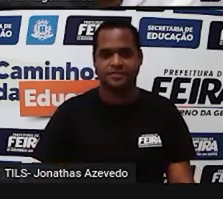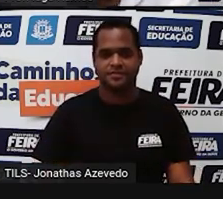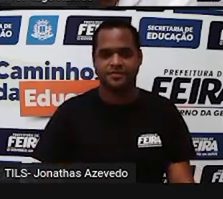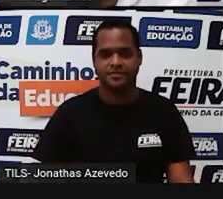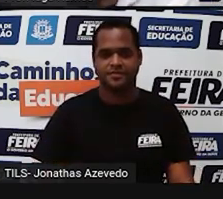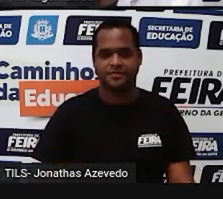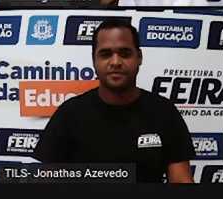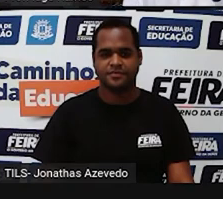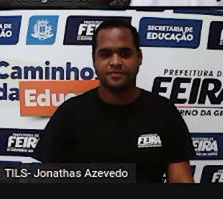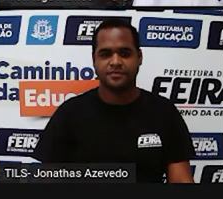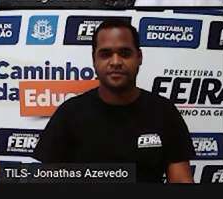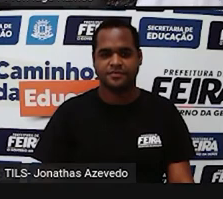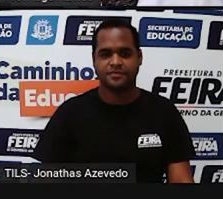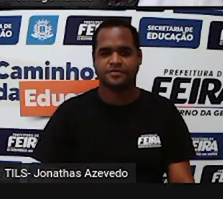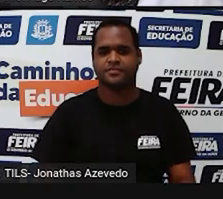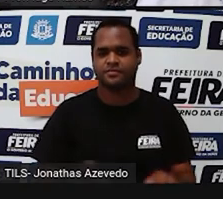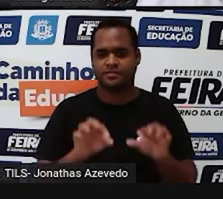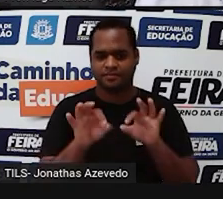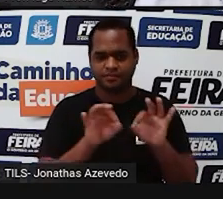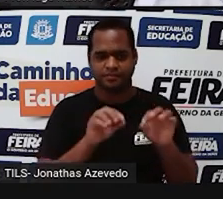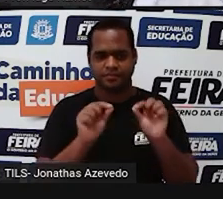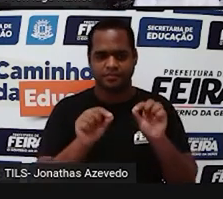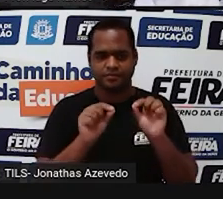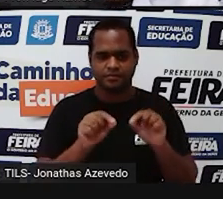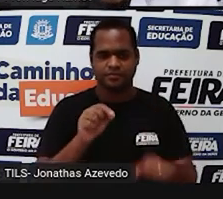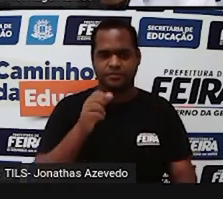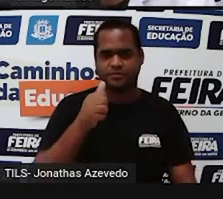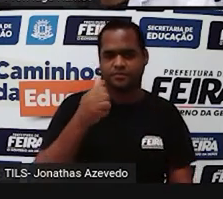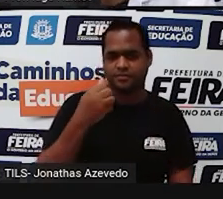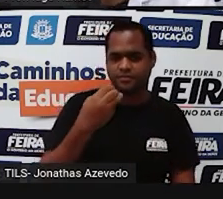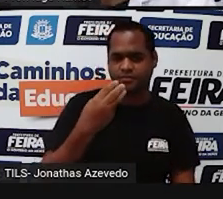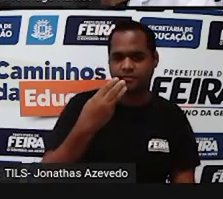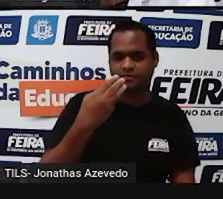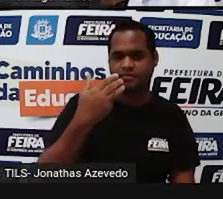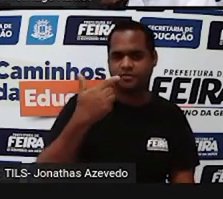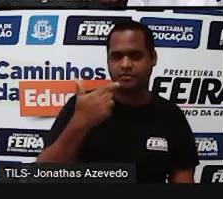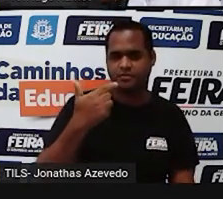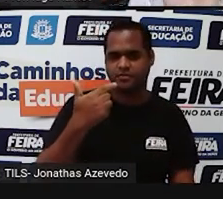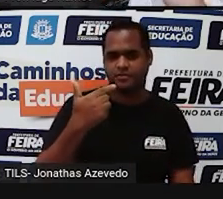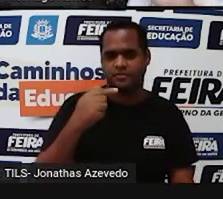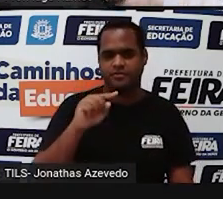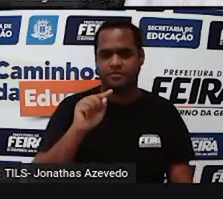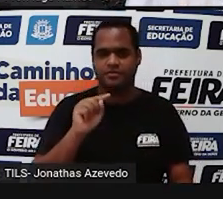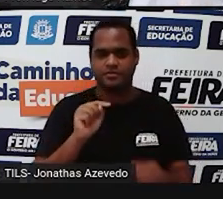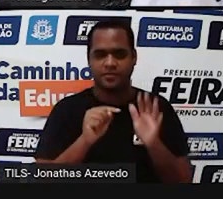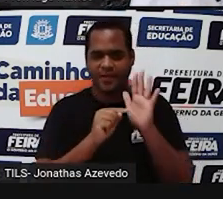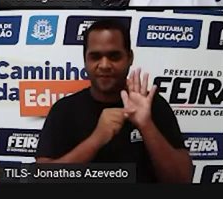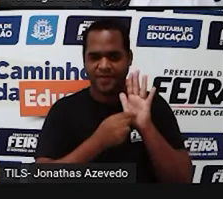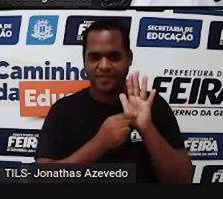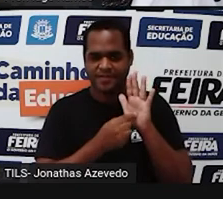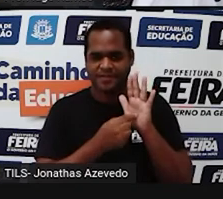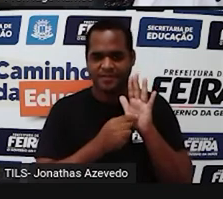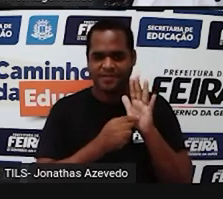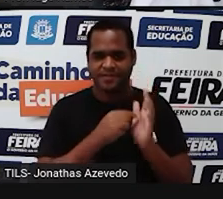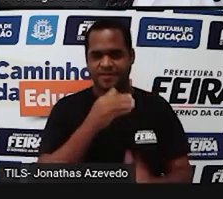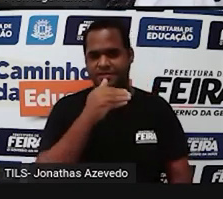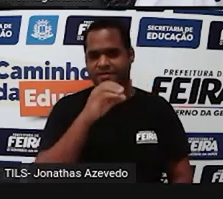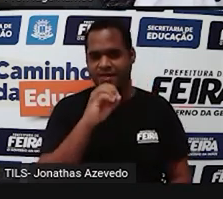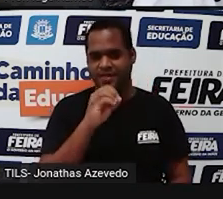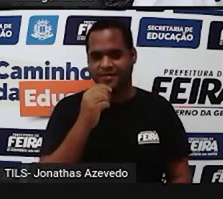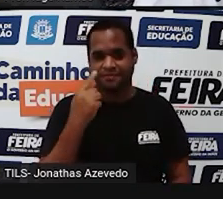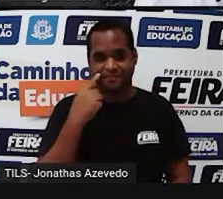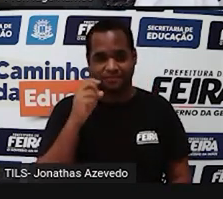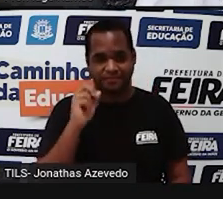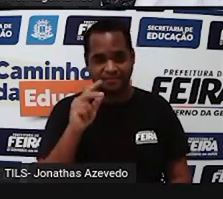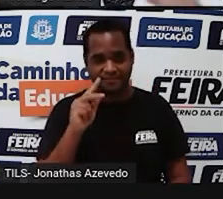O que é que vai ser feito ali? Vai ser feito 132 vezes aquele pontinho de vezes, vezes 10. Tá